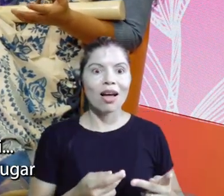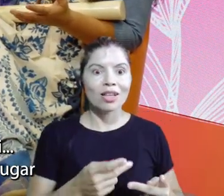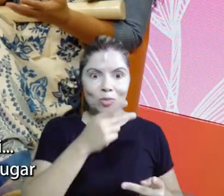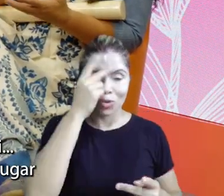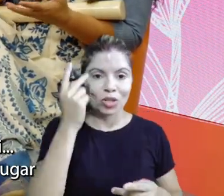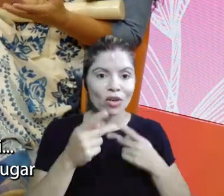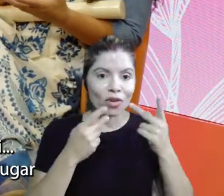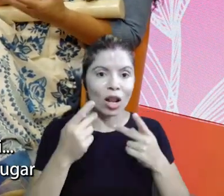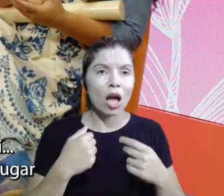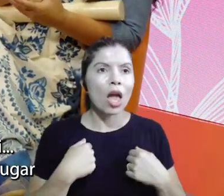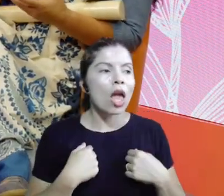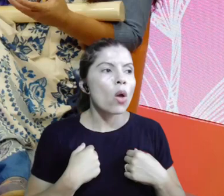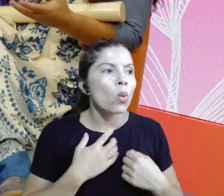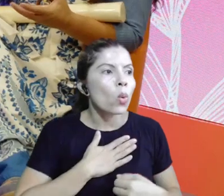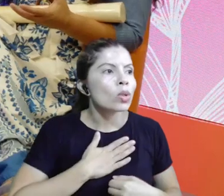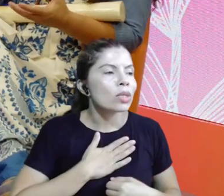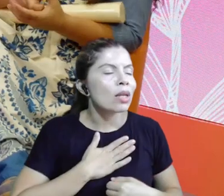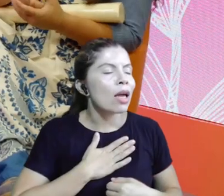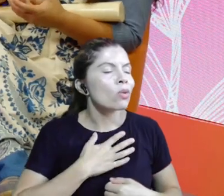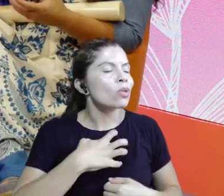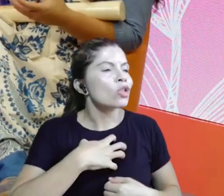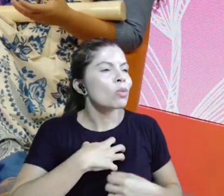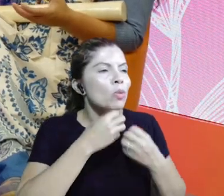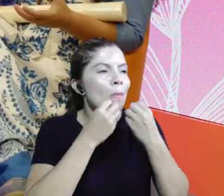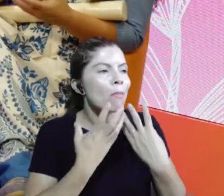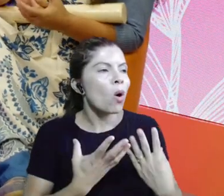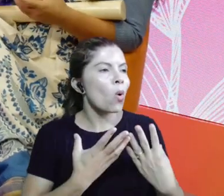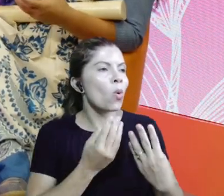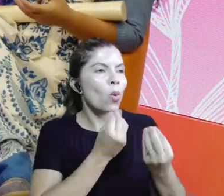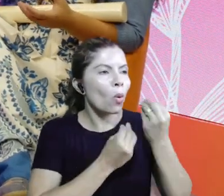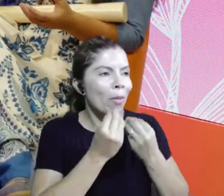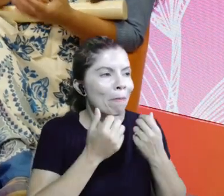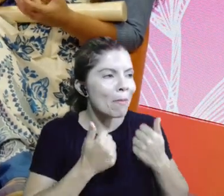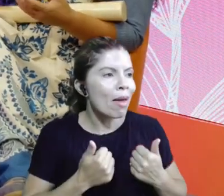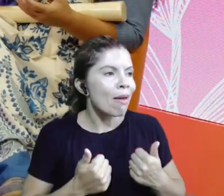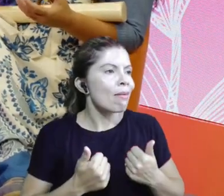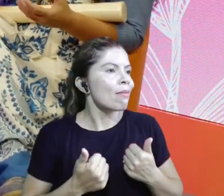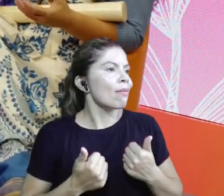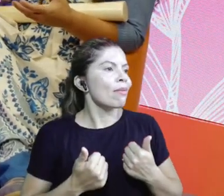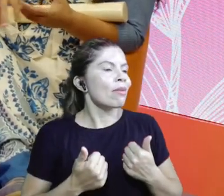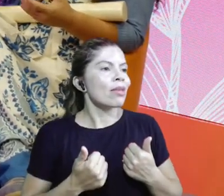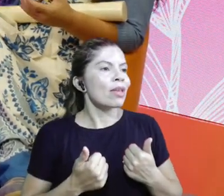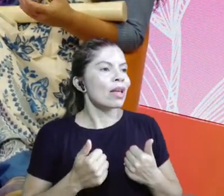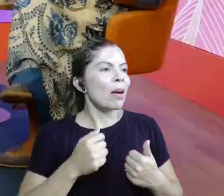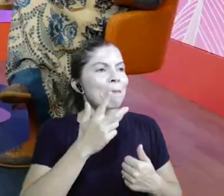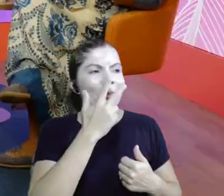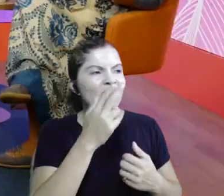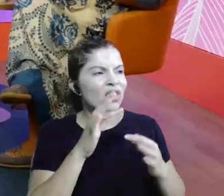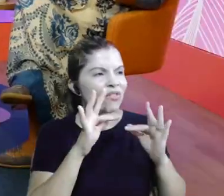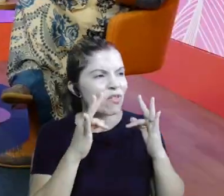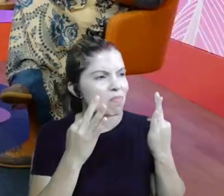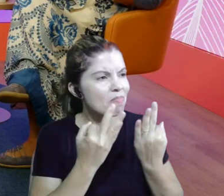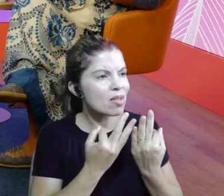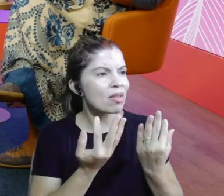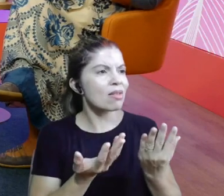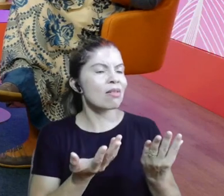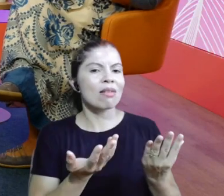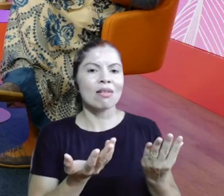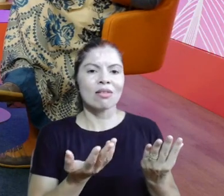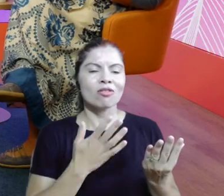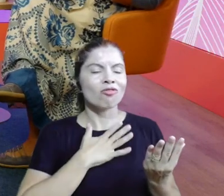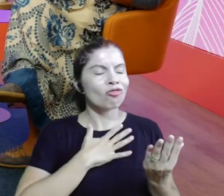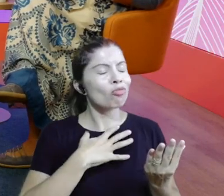depoimentos, aqui foi o melhor lugar onde eu me senti abraçada, onde eu me comi bem, cortei, cortei o palmito.